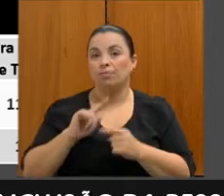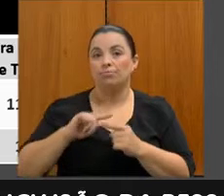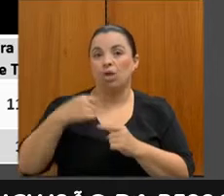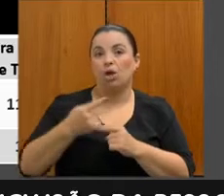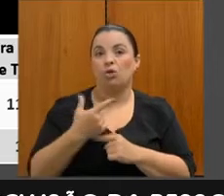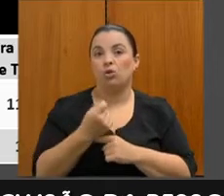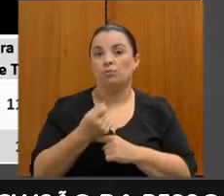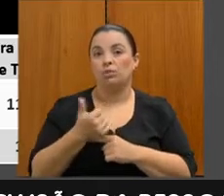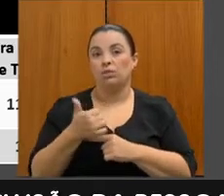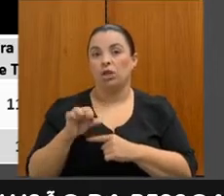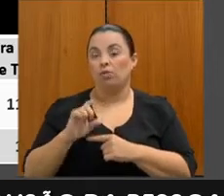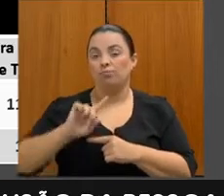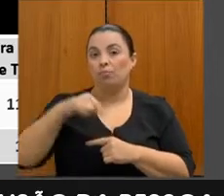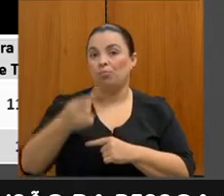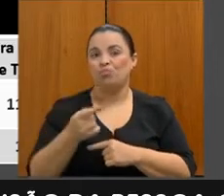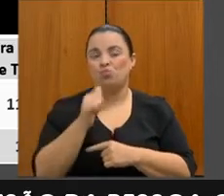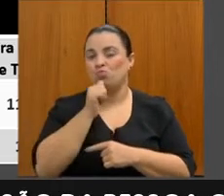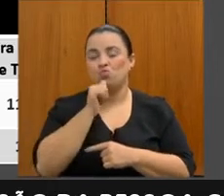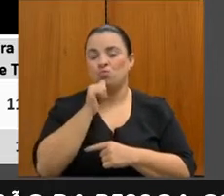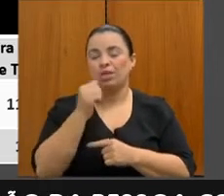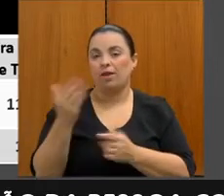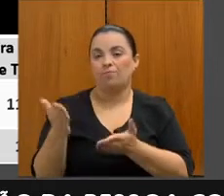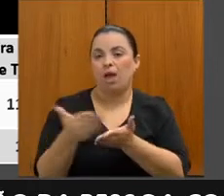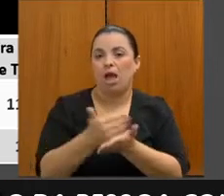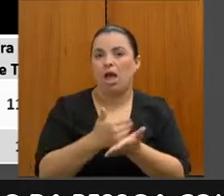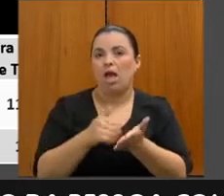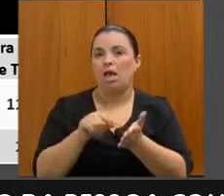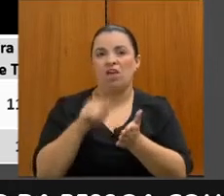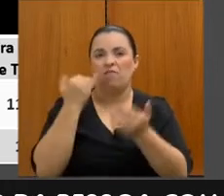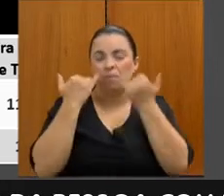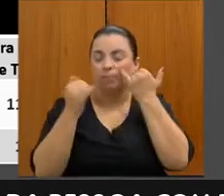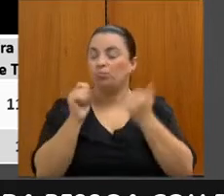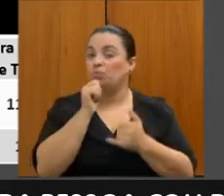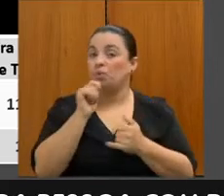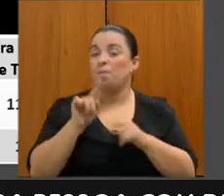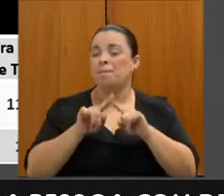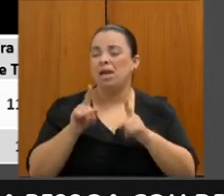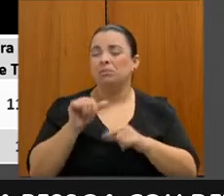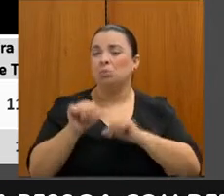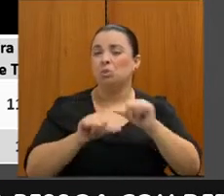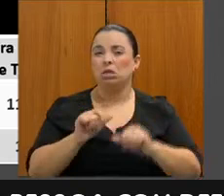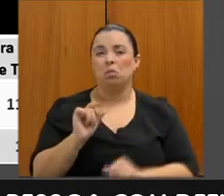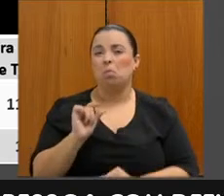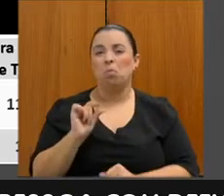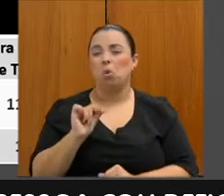mas esse é um cenário que ou teve pouca mudança, ou do que a gente tem de perspectiva, ele mudou para pior.